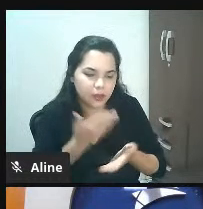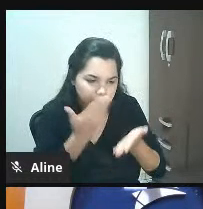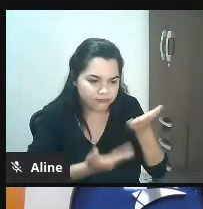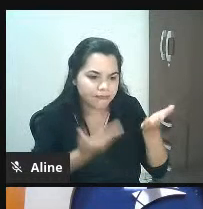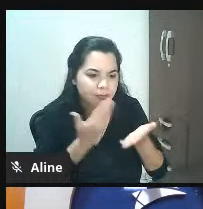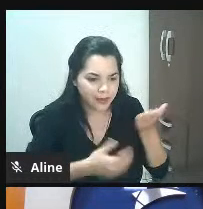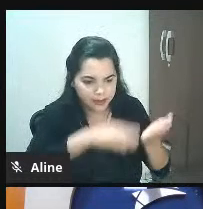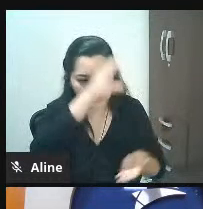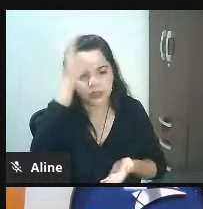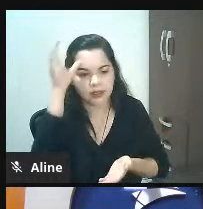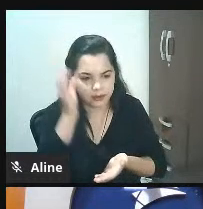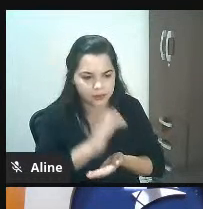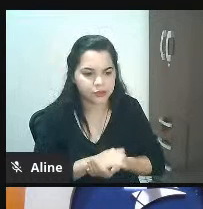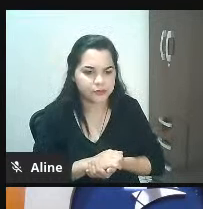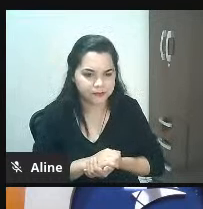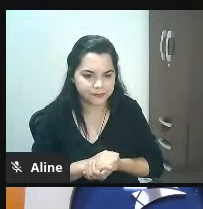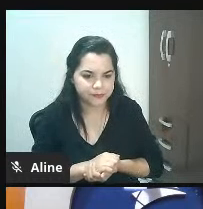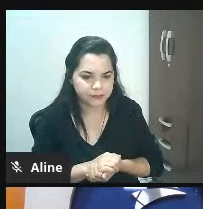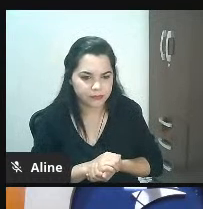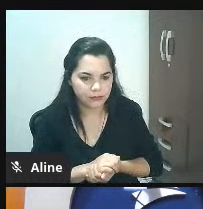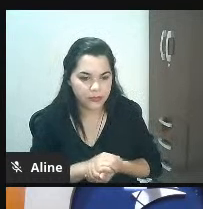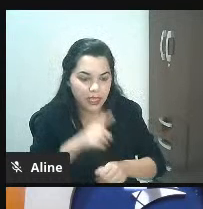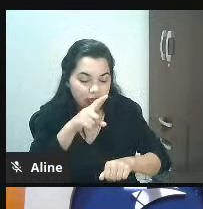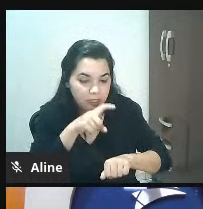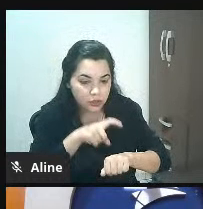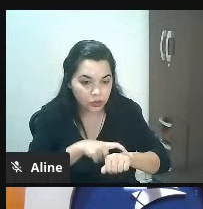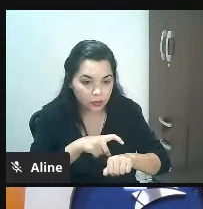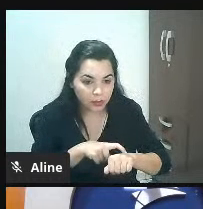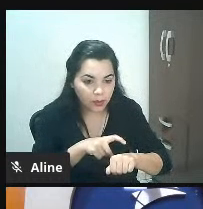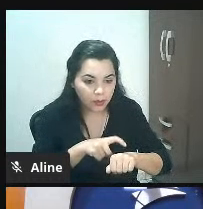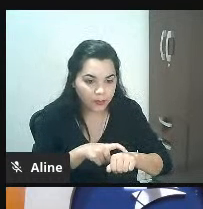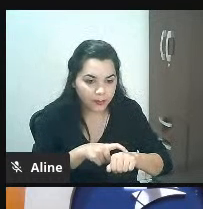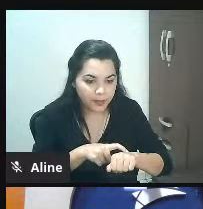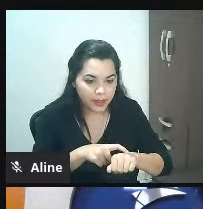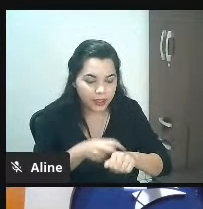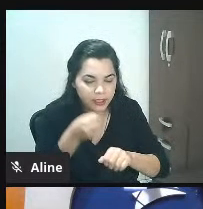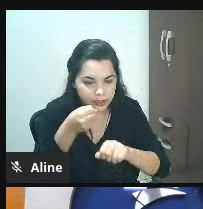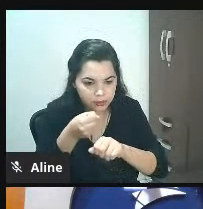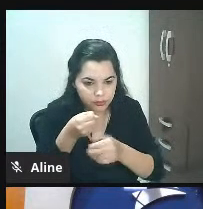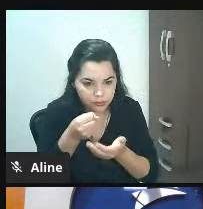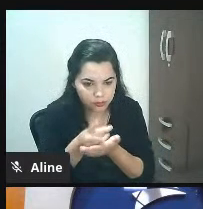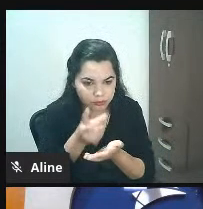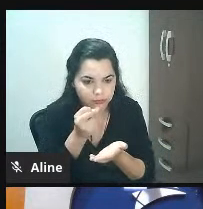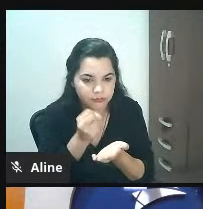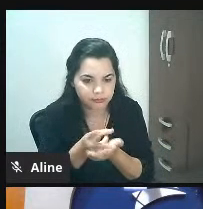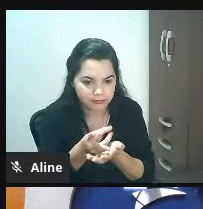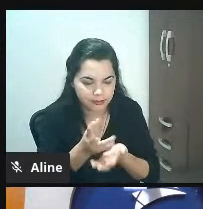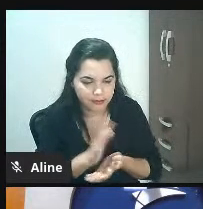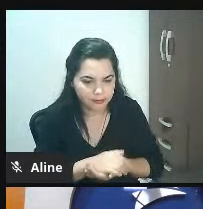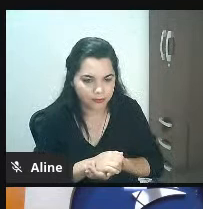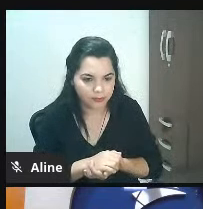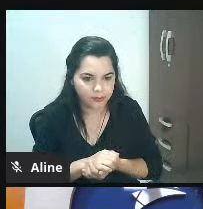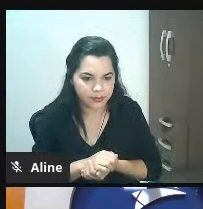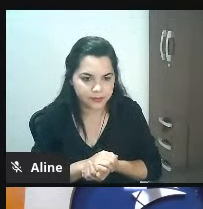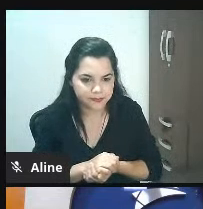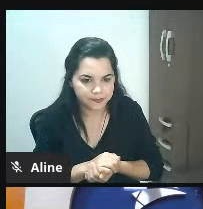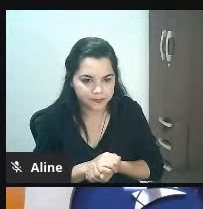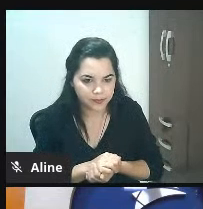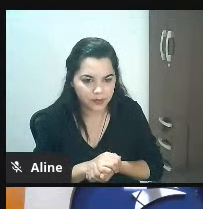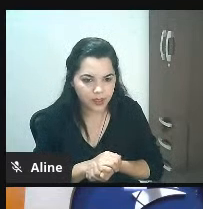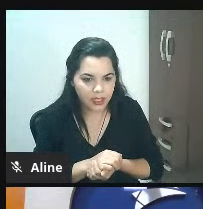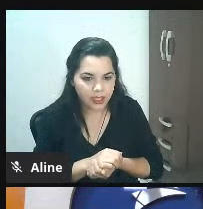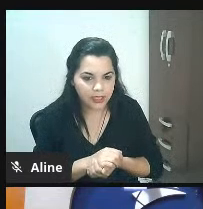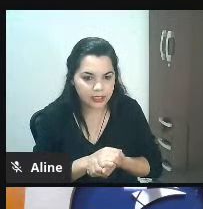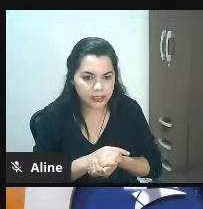aí durante a compra durante a compra é importante vocês observarem o seguinte proporcionar uma experiência positiva pro cliente quer dizer